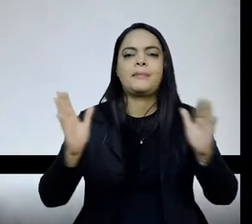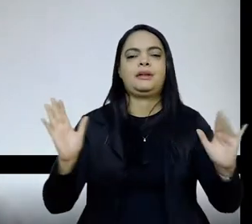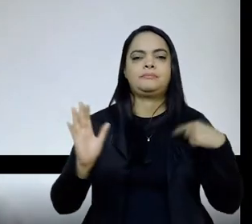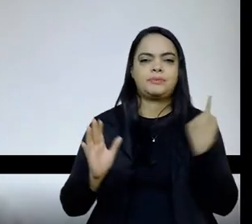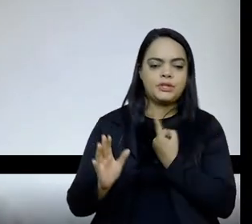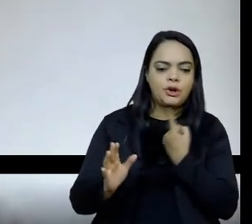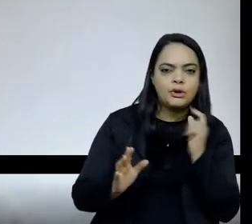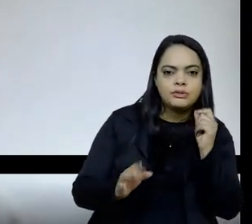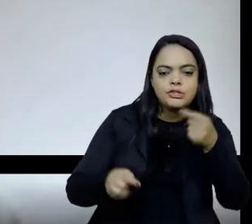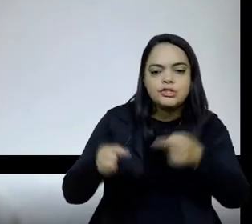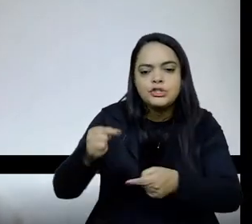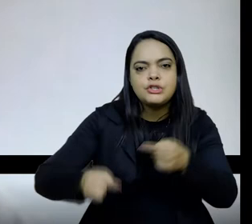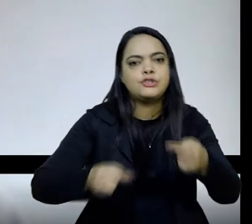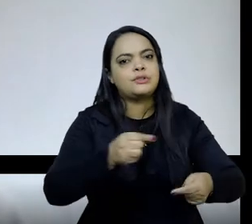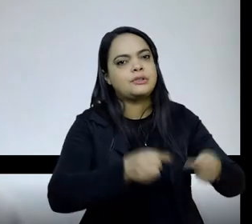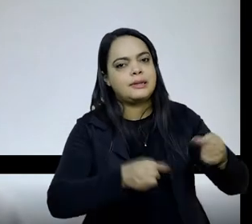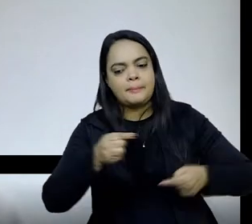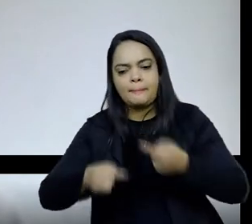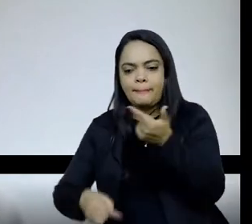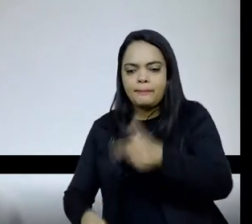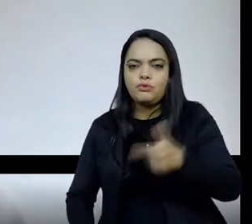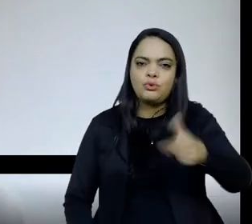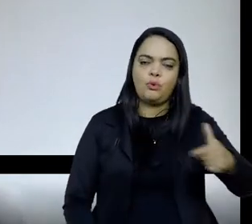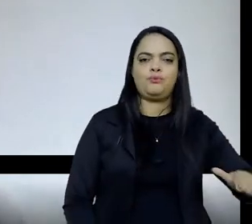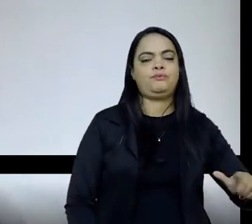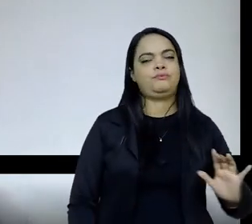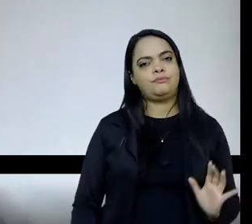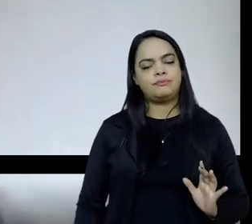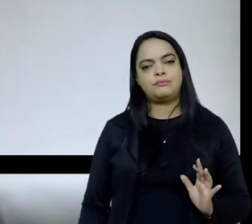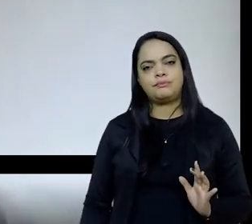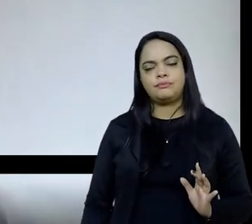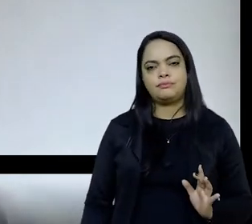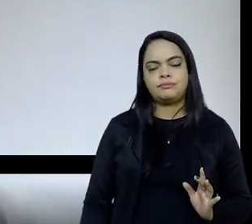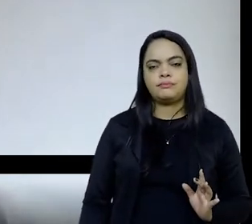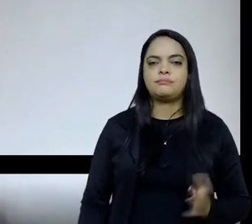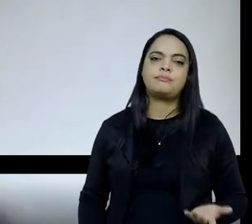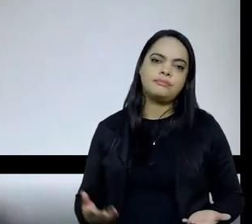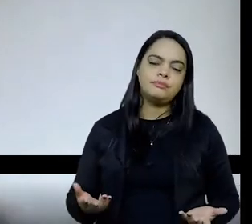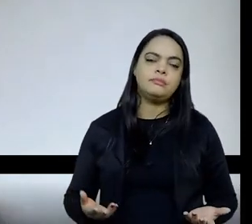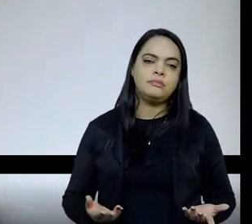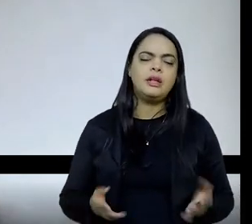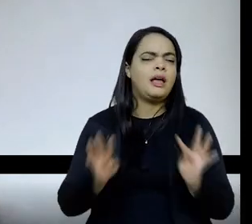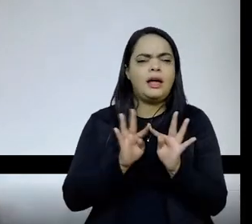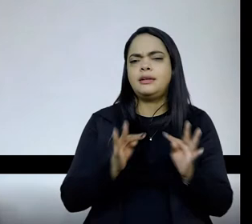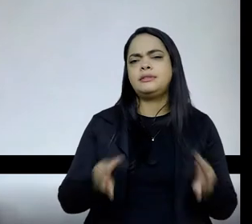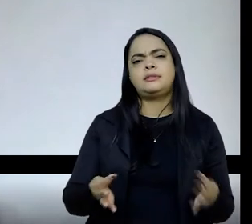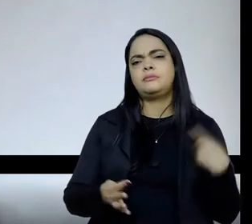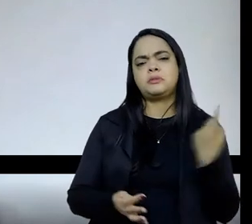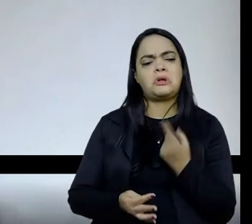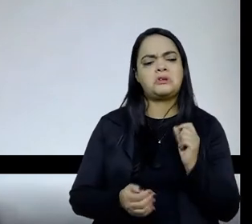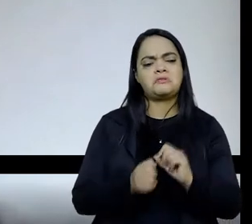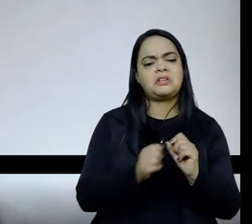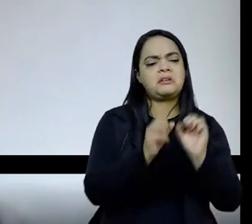a ela, porque são os nossos horizontes que estão... Seria bastante simples a gente fazer um